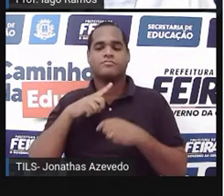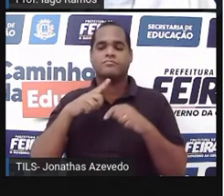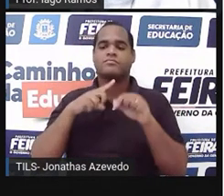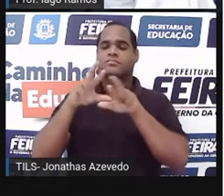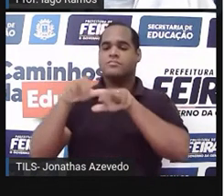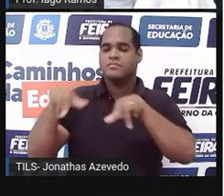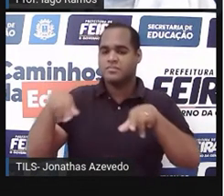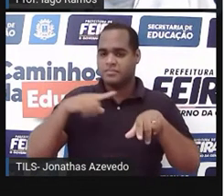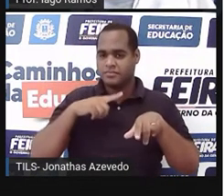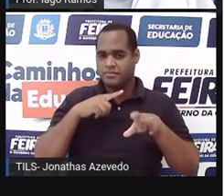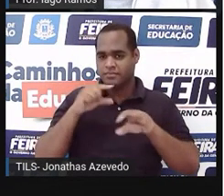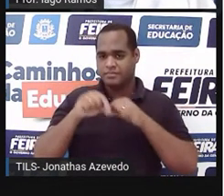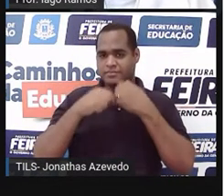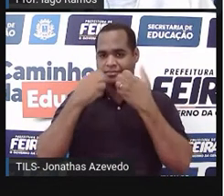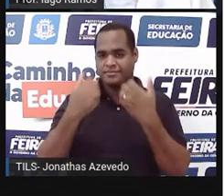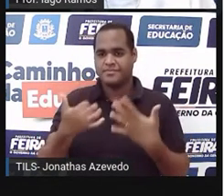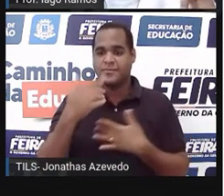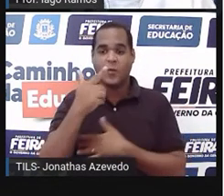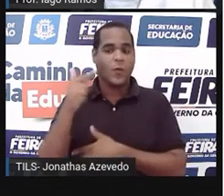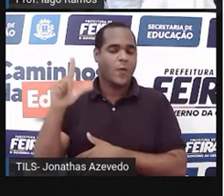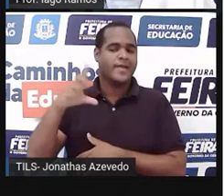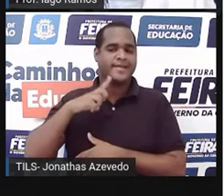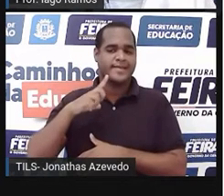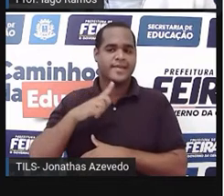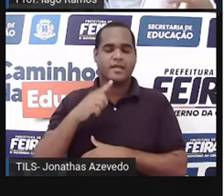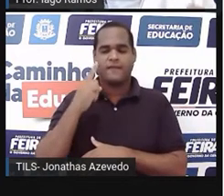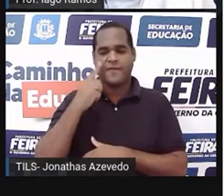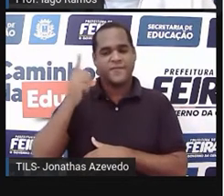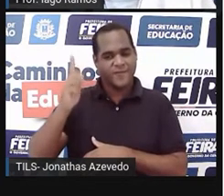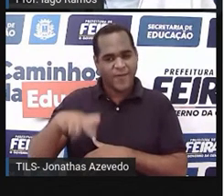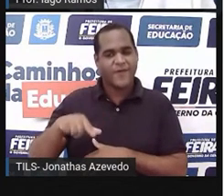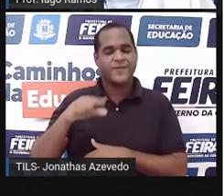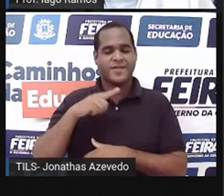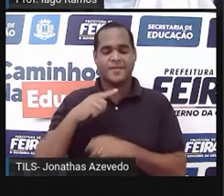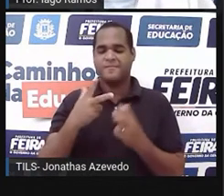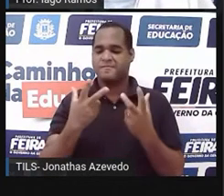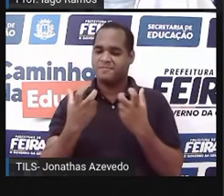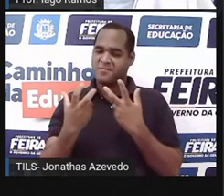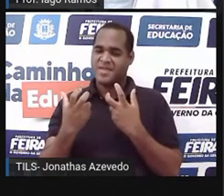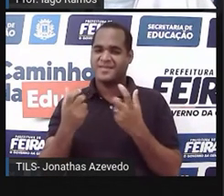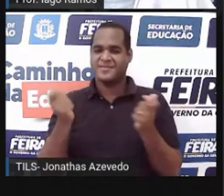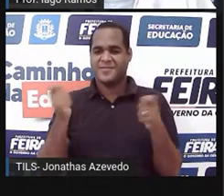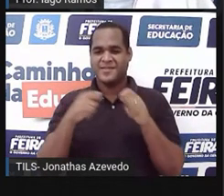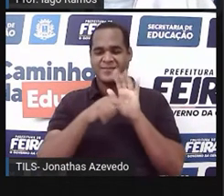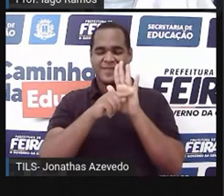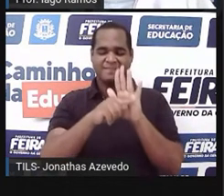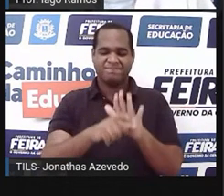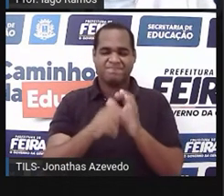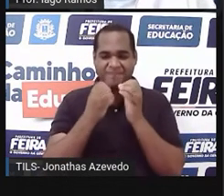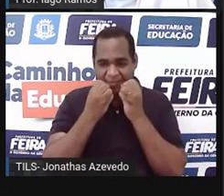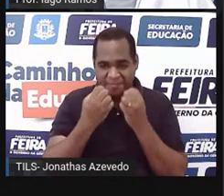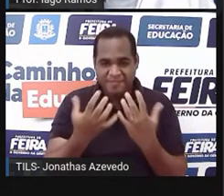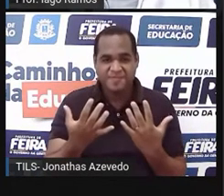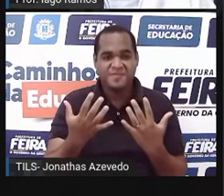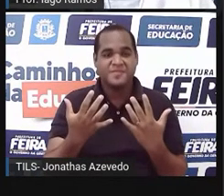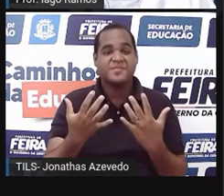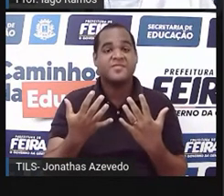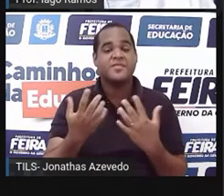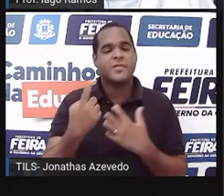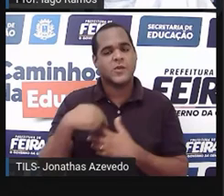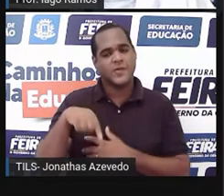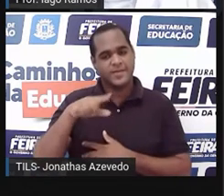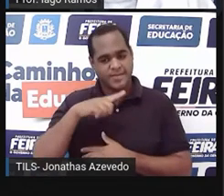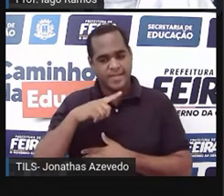Em uma outra aula, olha só, vamos aqui rascunhar de novo para você perceber, tá bom? Então a gente já